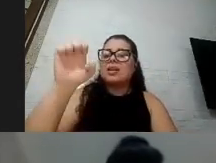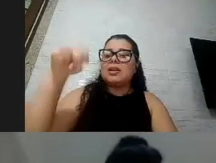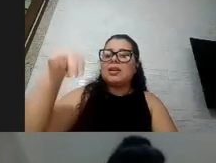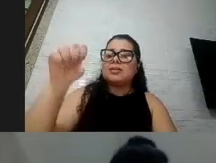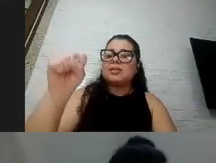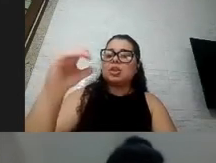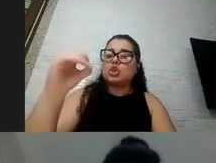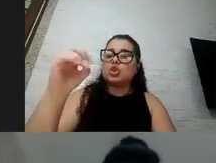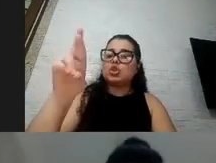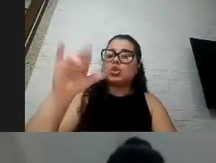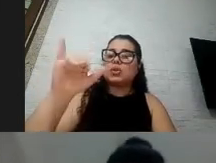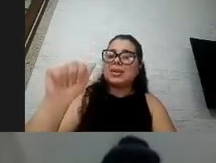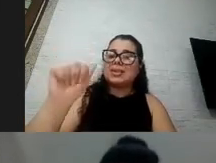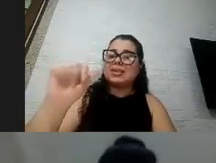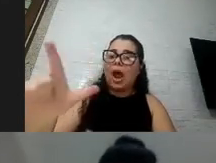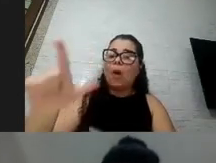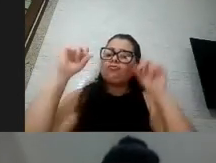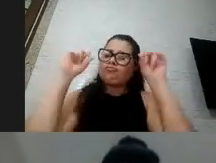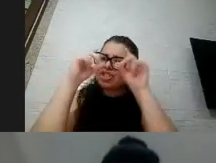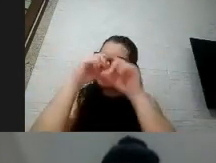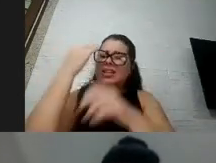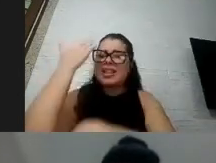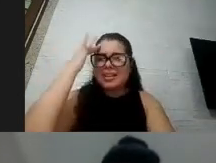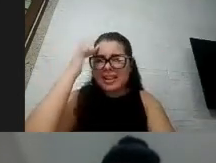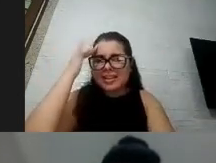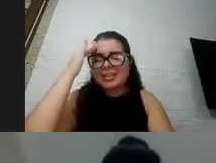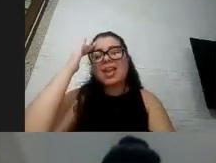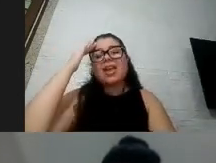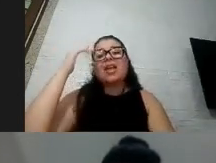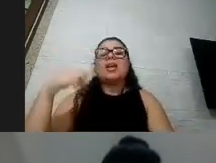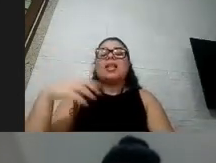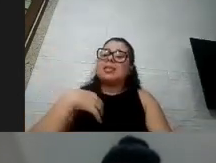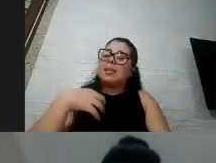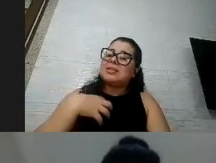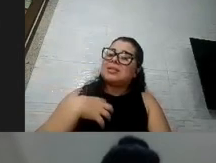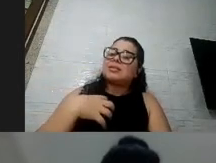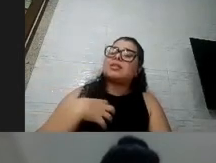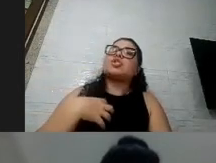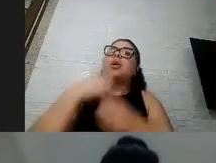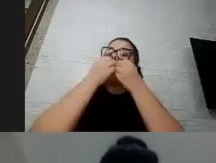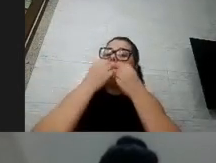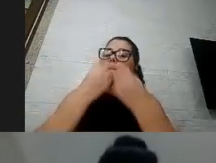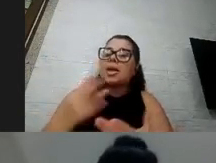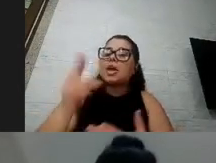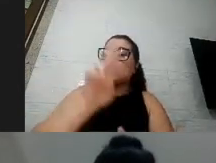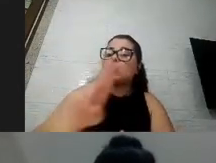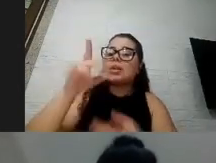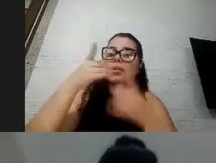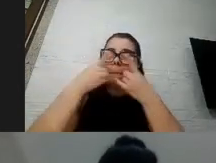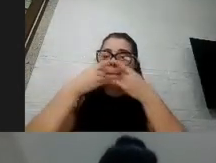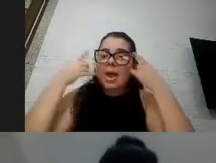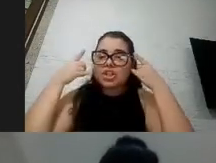compreendesse não mas para que ela ficasse confortável com o uso da máscara então eu acho que também